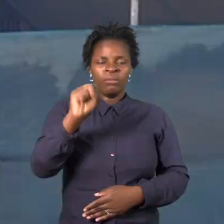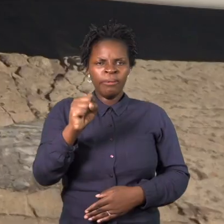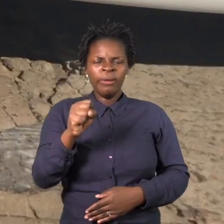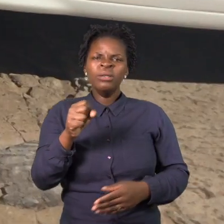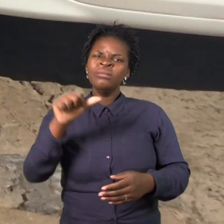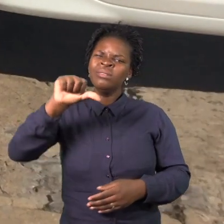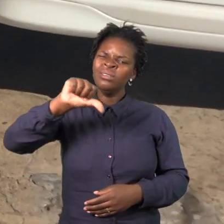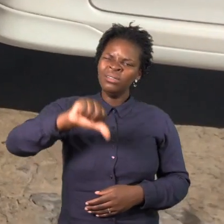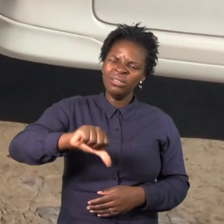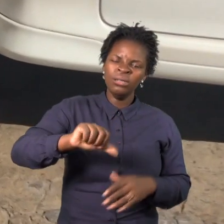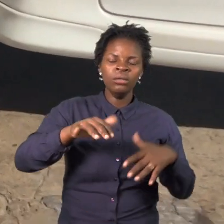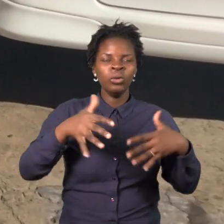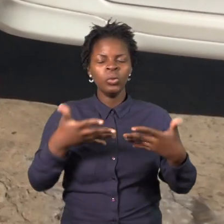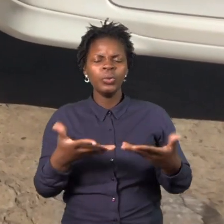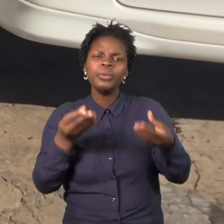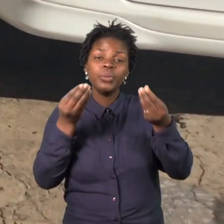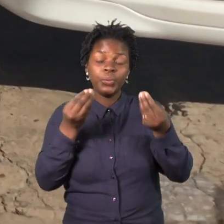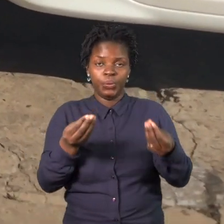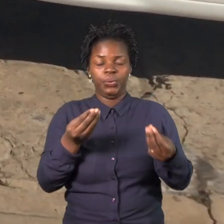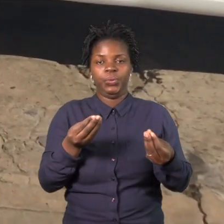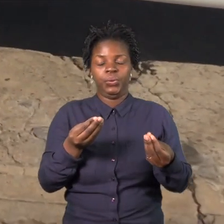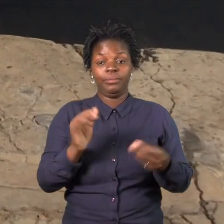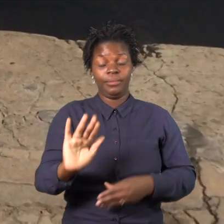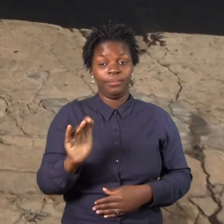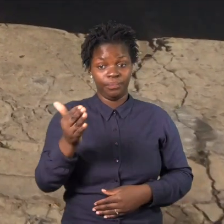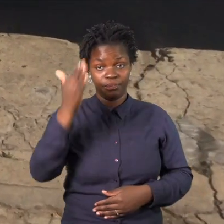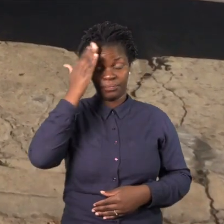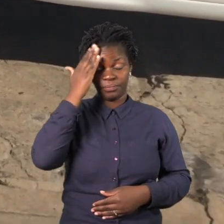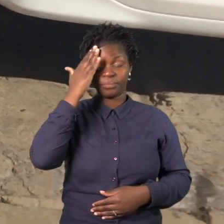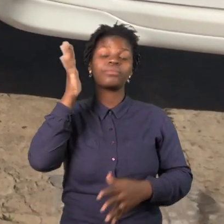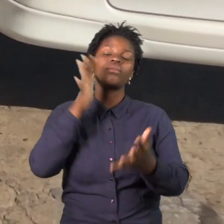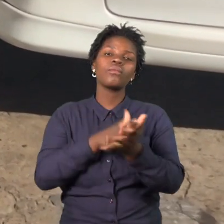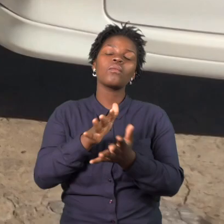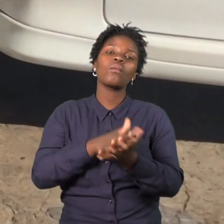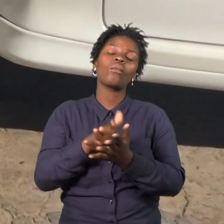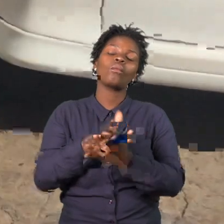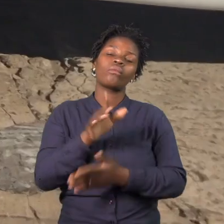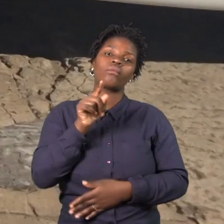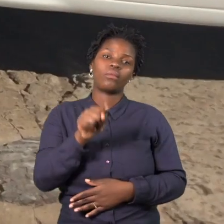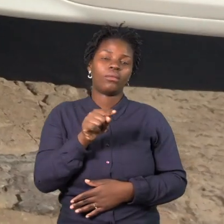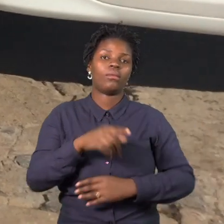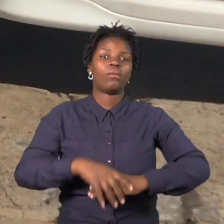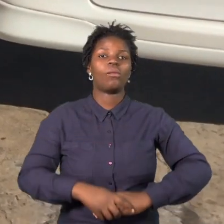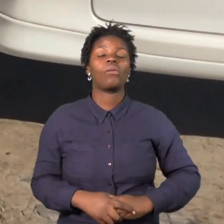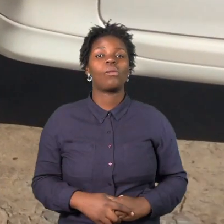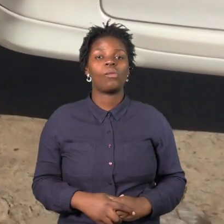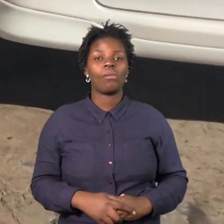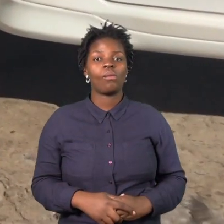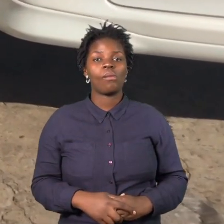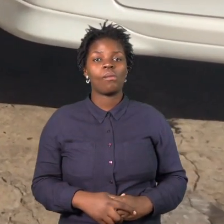na lei. Nós, os trabalhadores, sempre reclamávamos, falávamos com a empresa